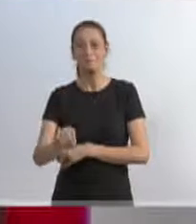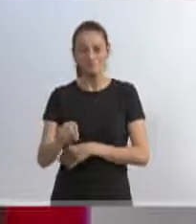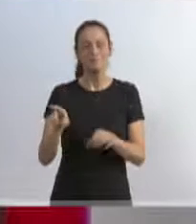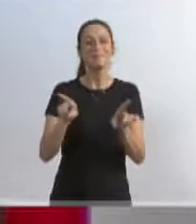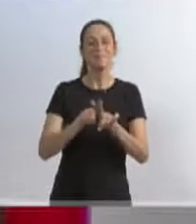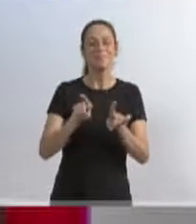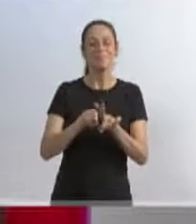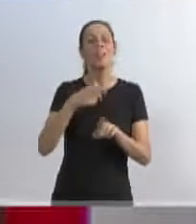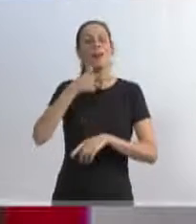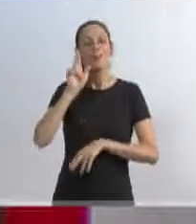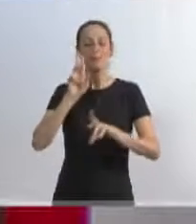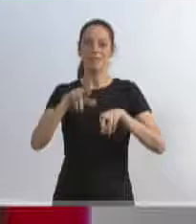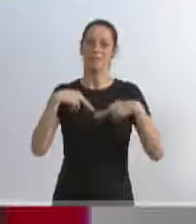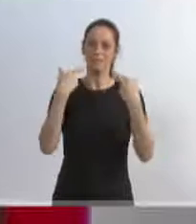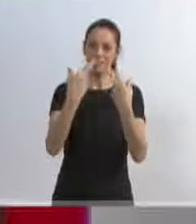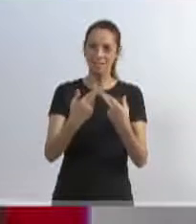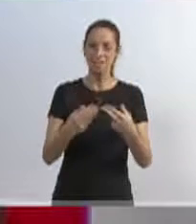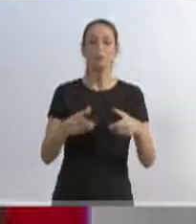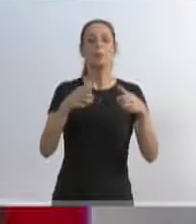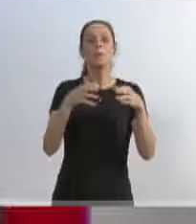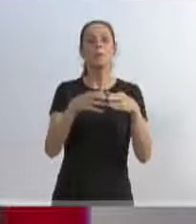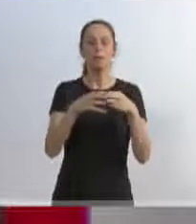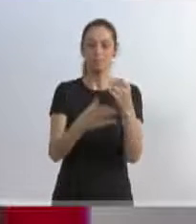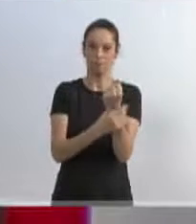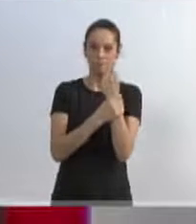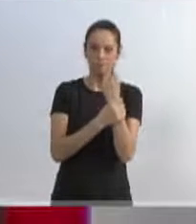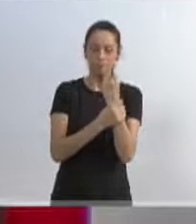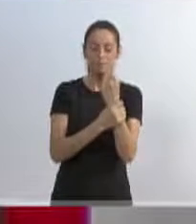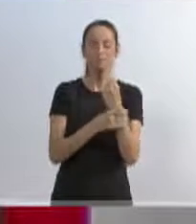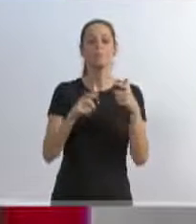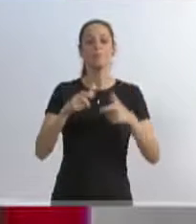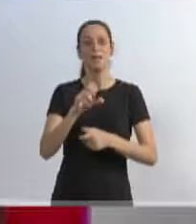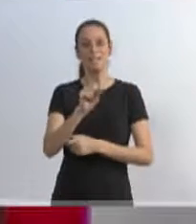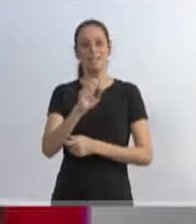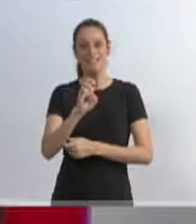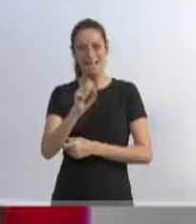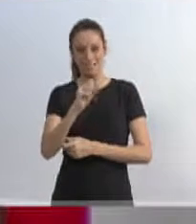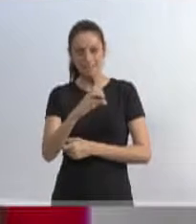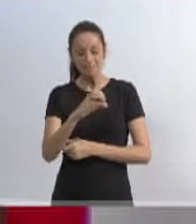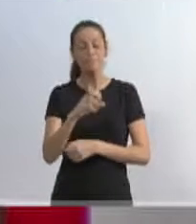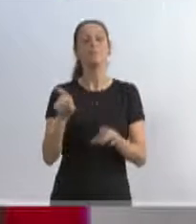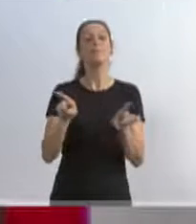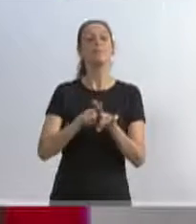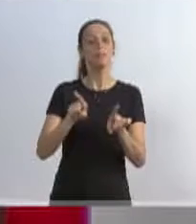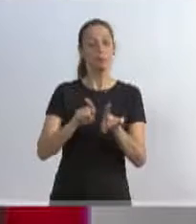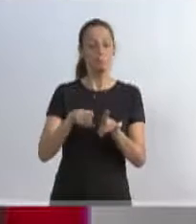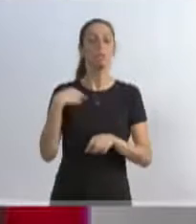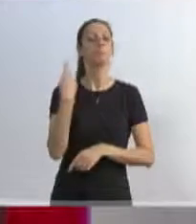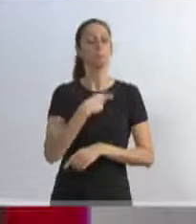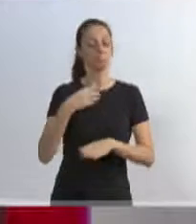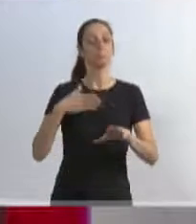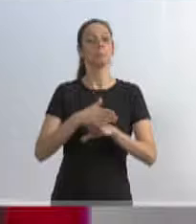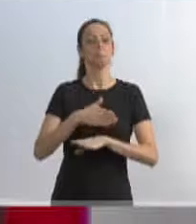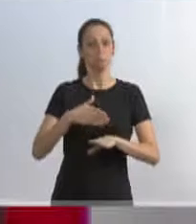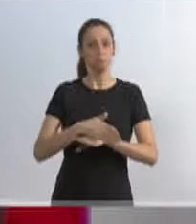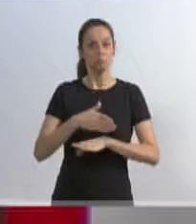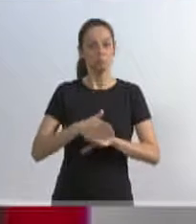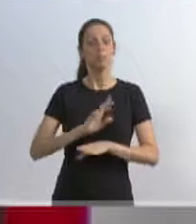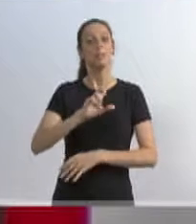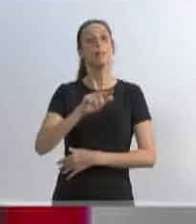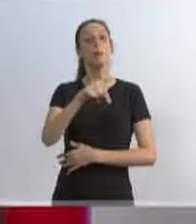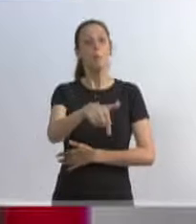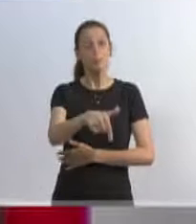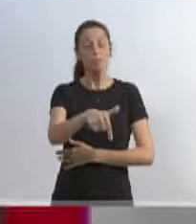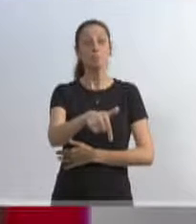também a reunião de ontem, quando consegue, no Sesc Senat, na Itupava Central, onde também participamos, ainda depois,